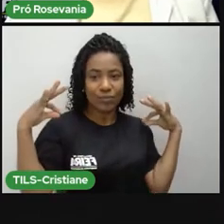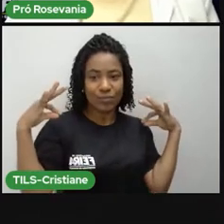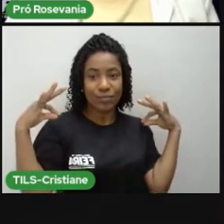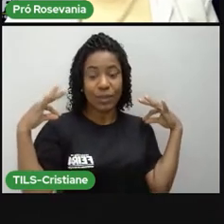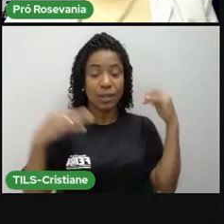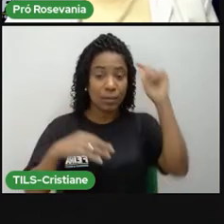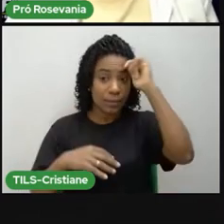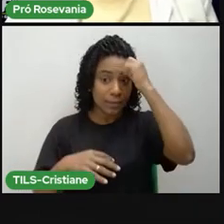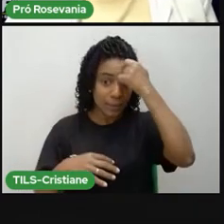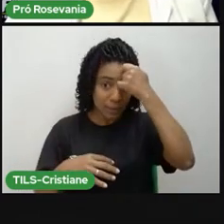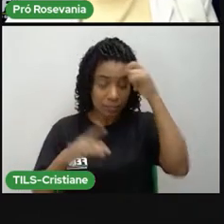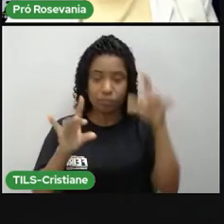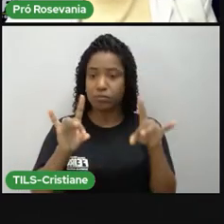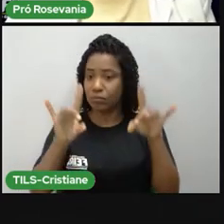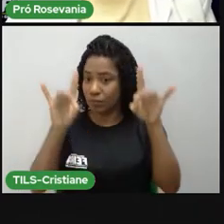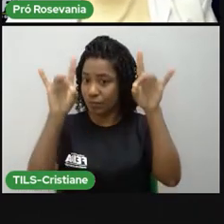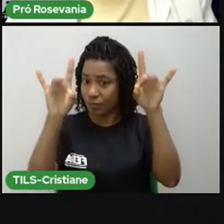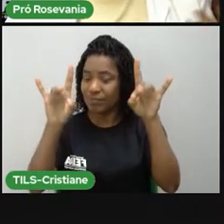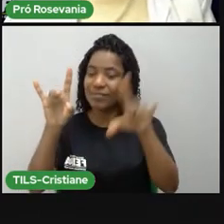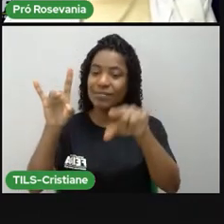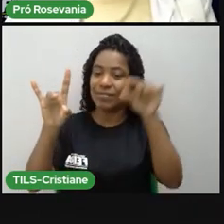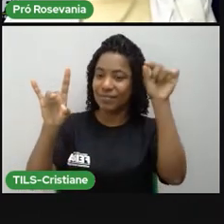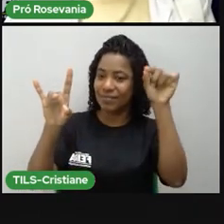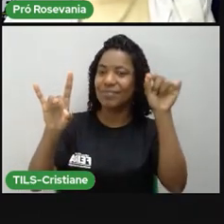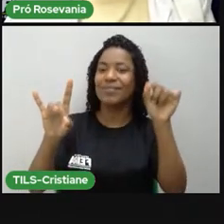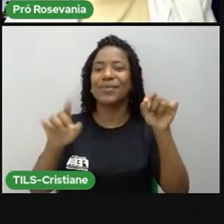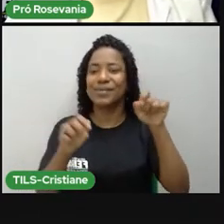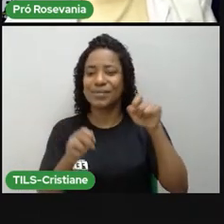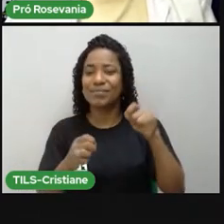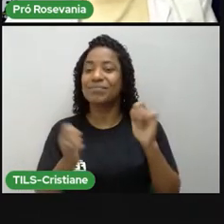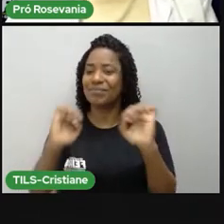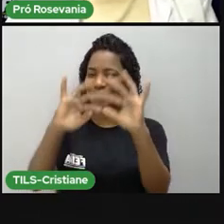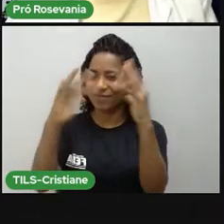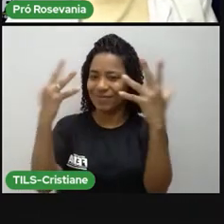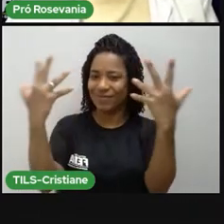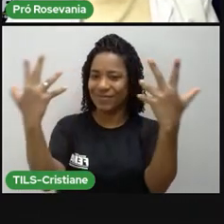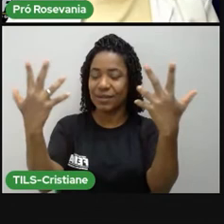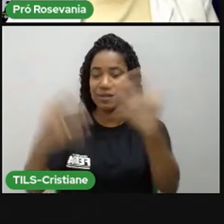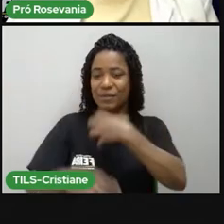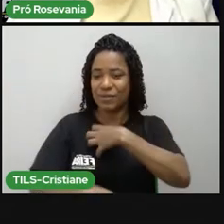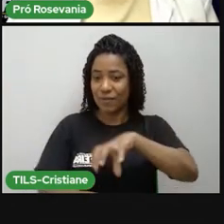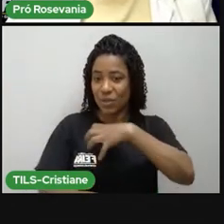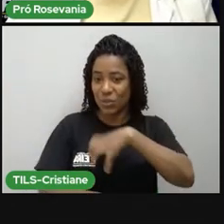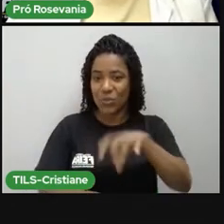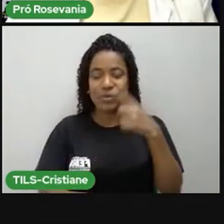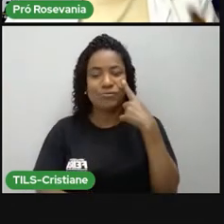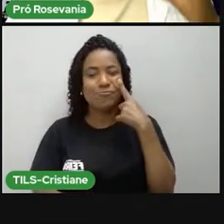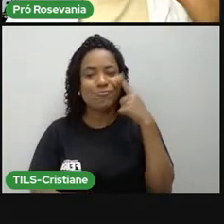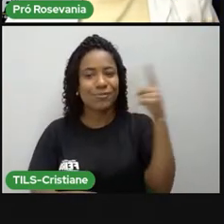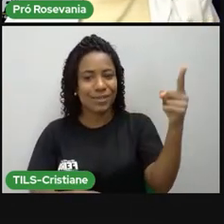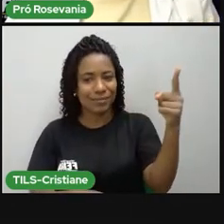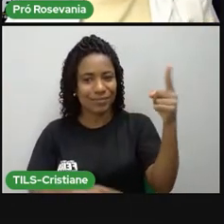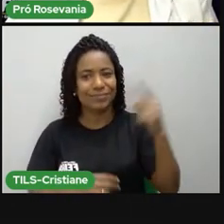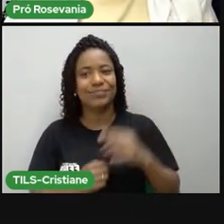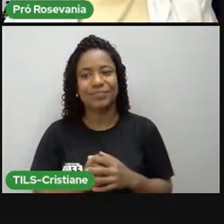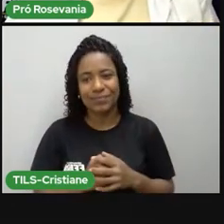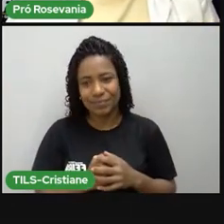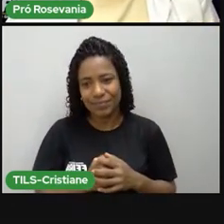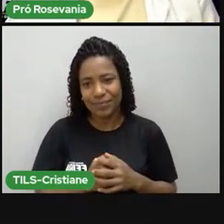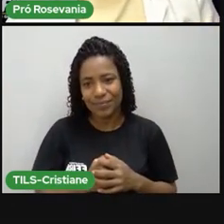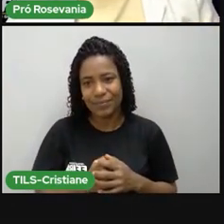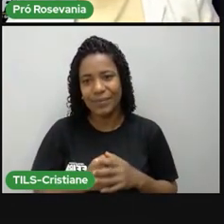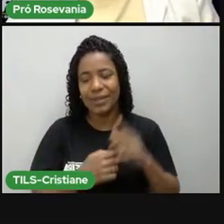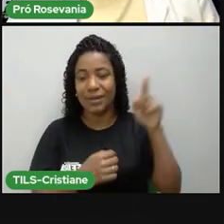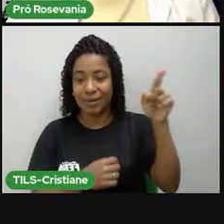aí esses são eventos bastante valorizados, né, principalmente em Salvador, a gente, é onde tem, né, onde é o